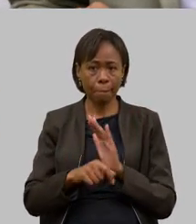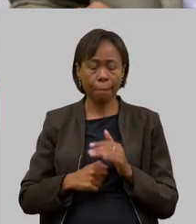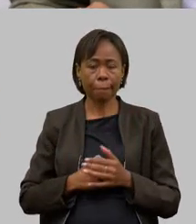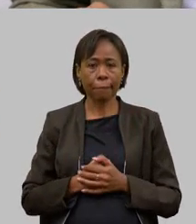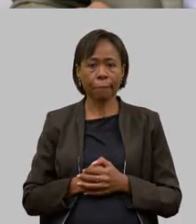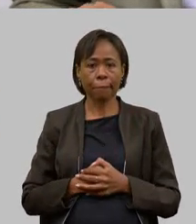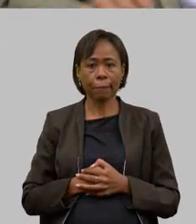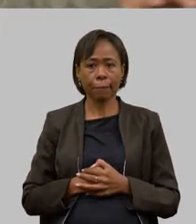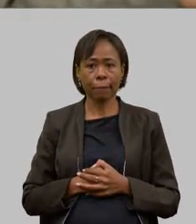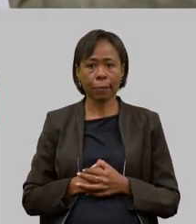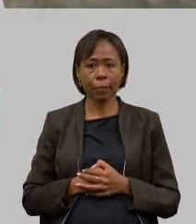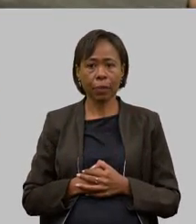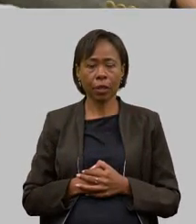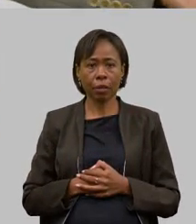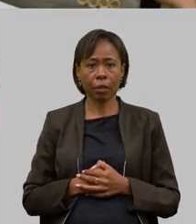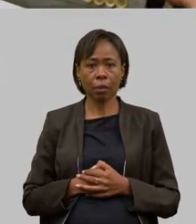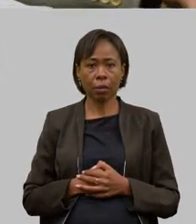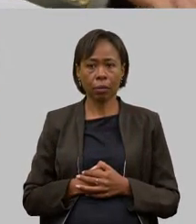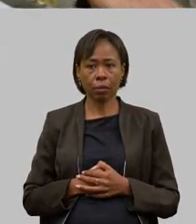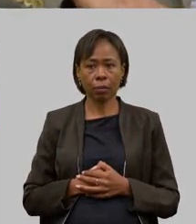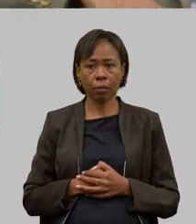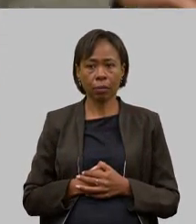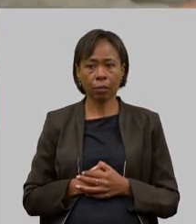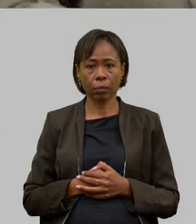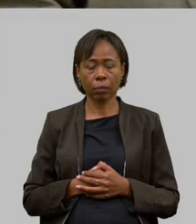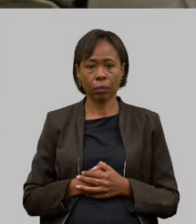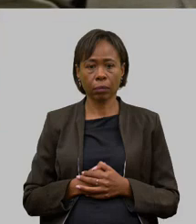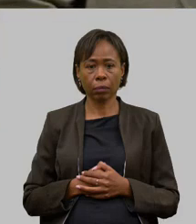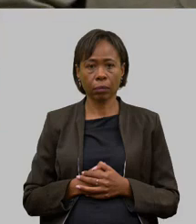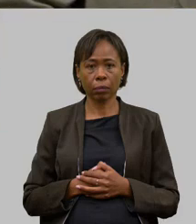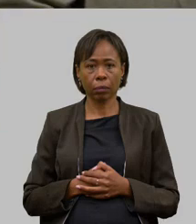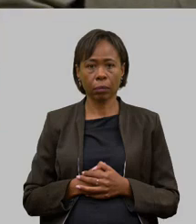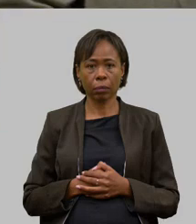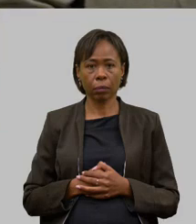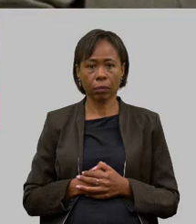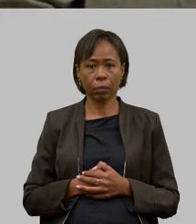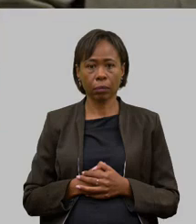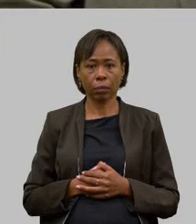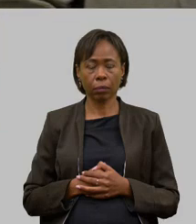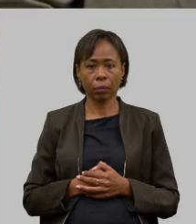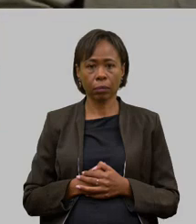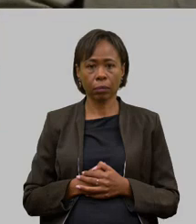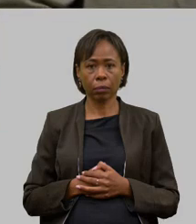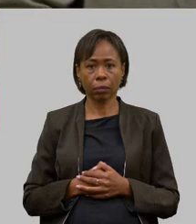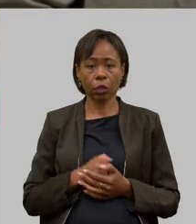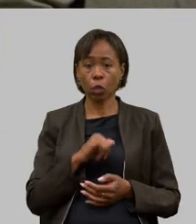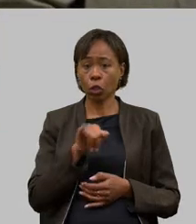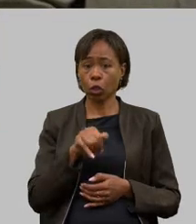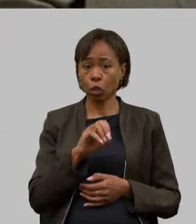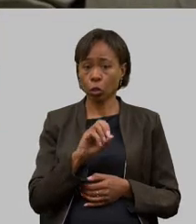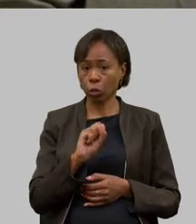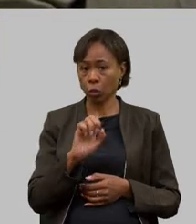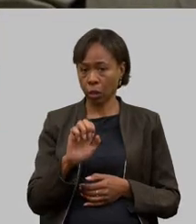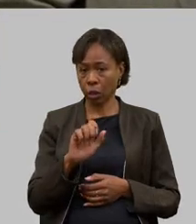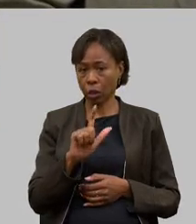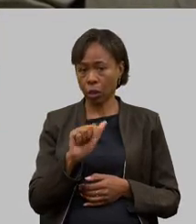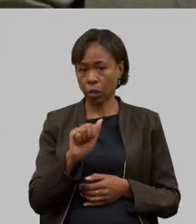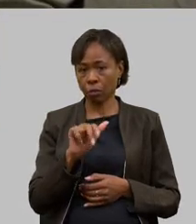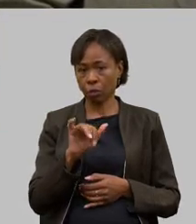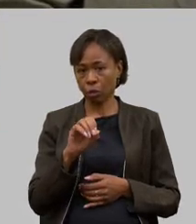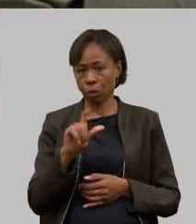e assim eu quero da mesma forma que fez aqui o nosso companheiro Zé Laviola quero